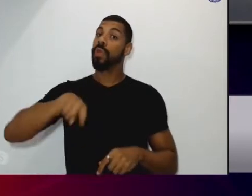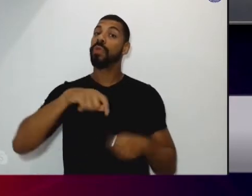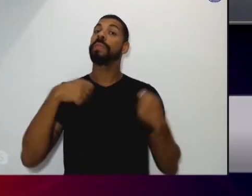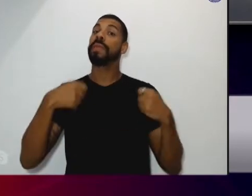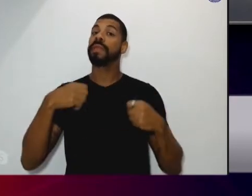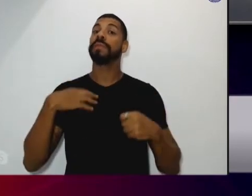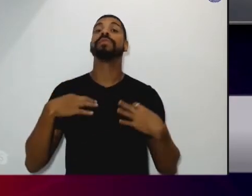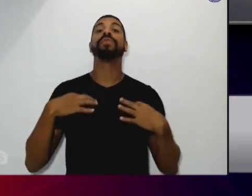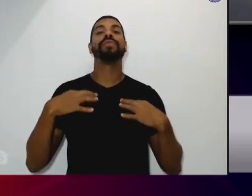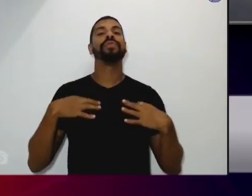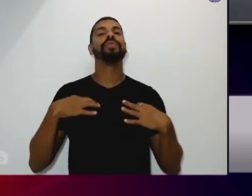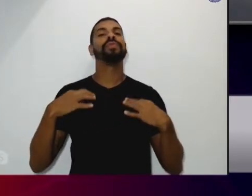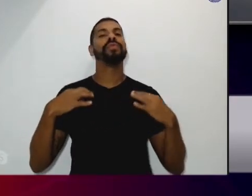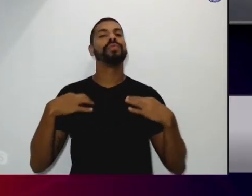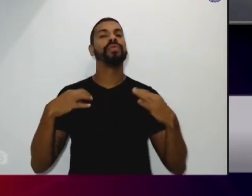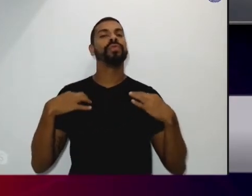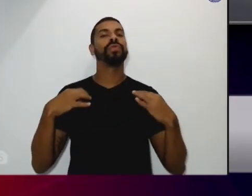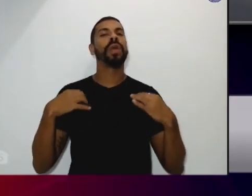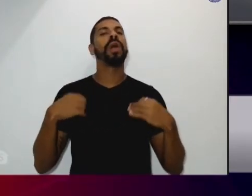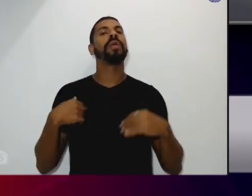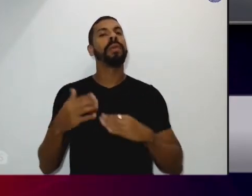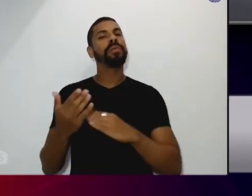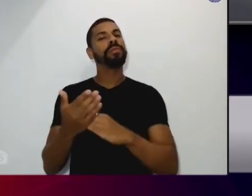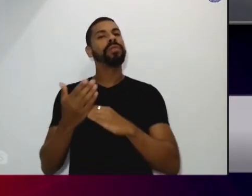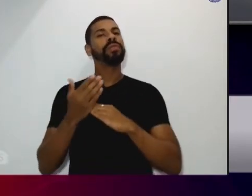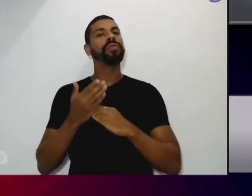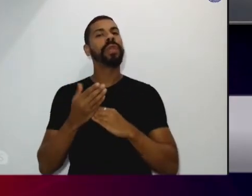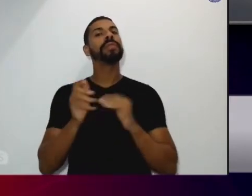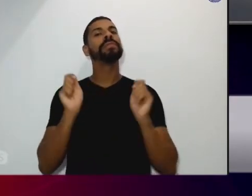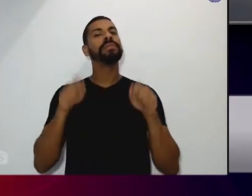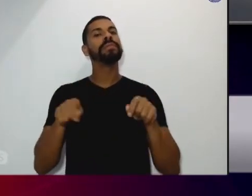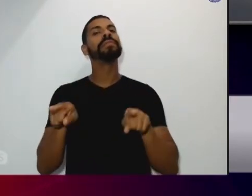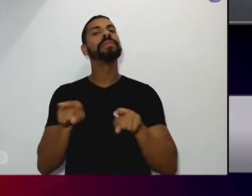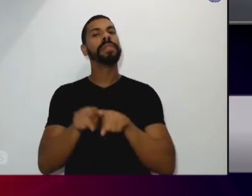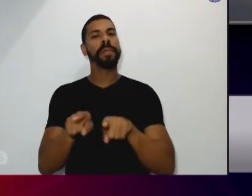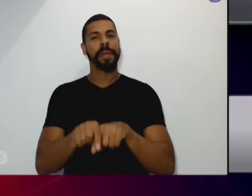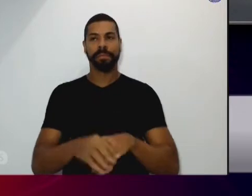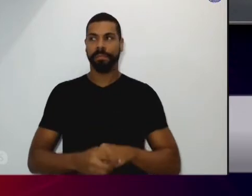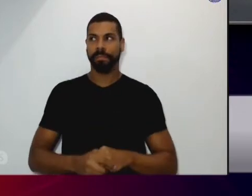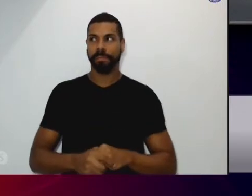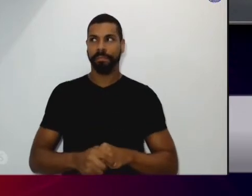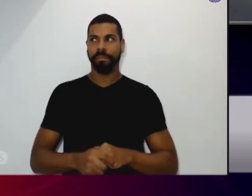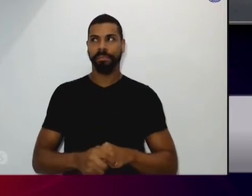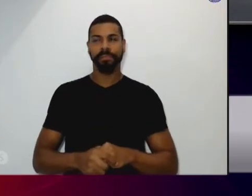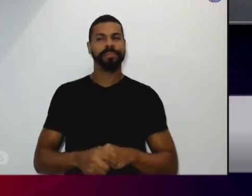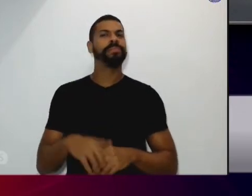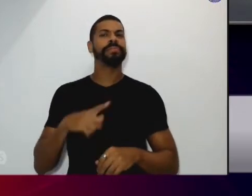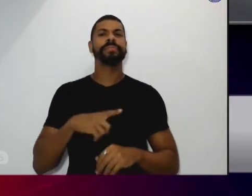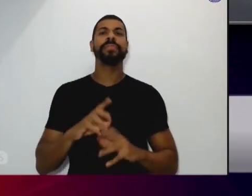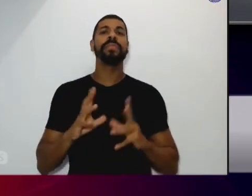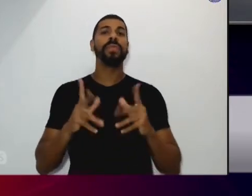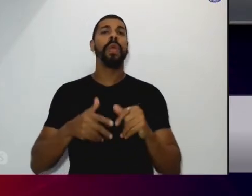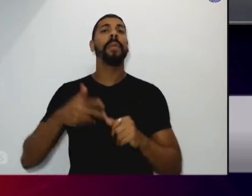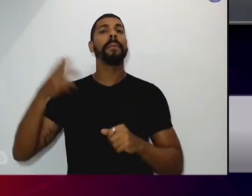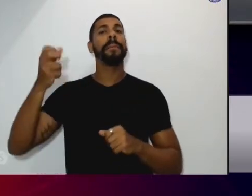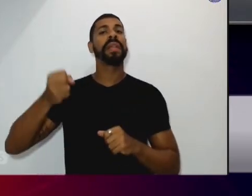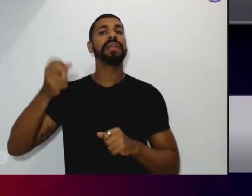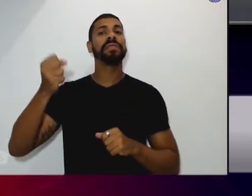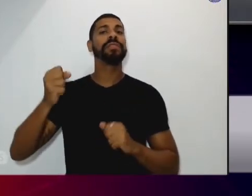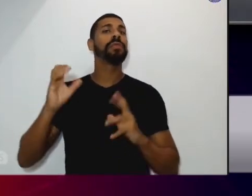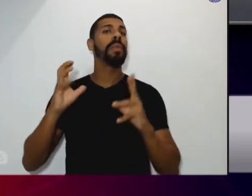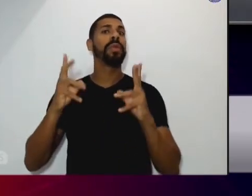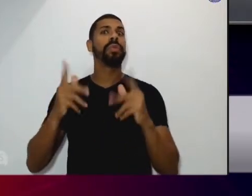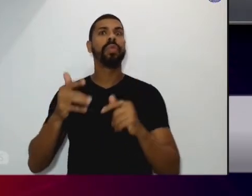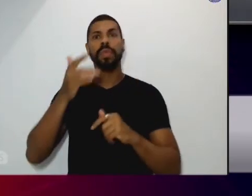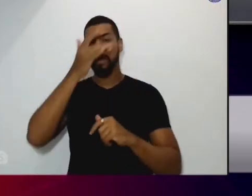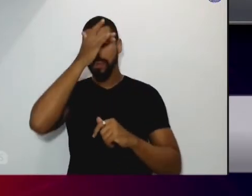a promover isso vai ser de benefício para todos que lidam com dependência química e